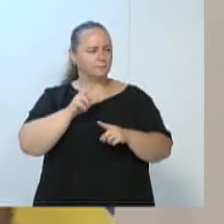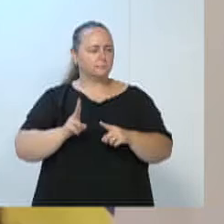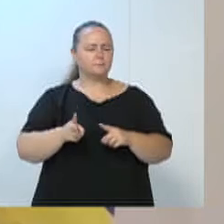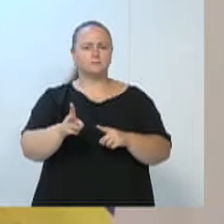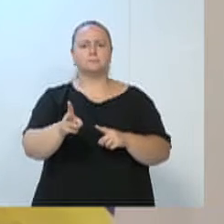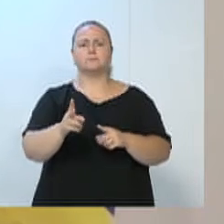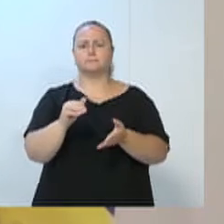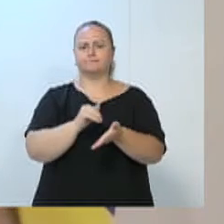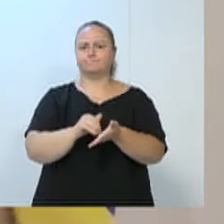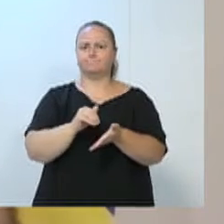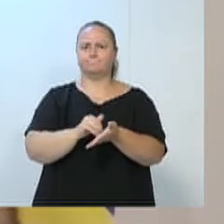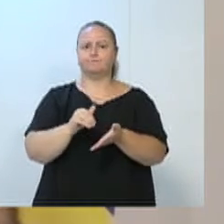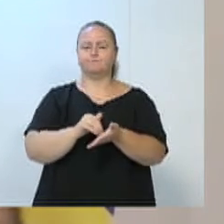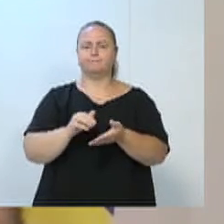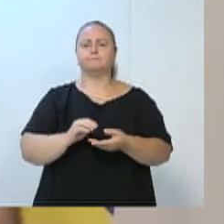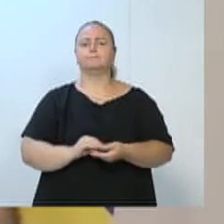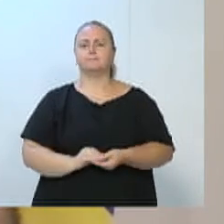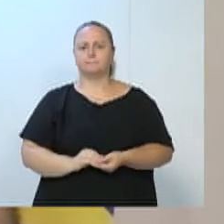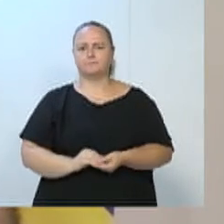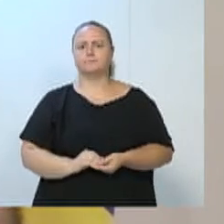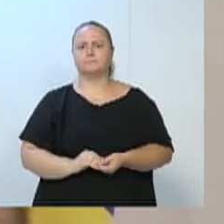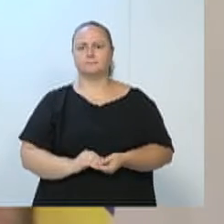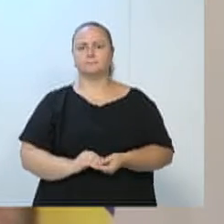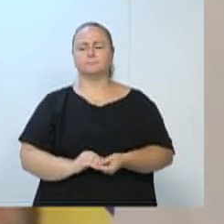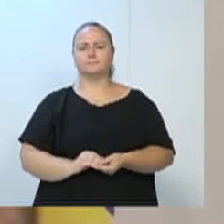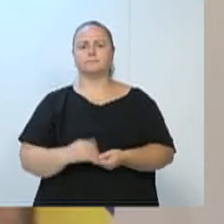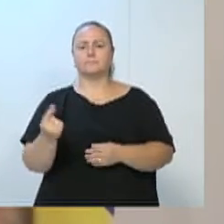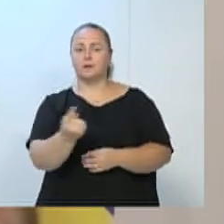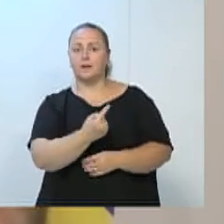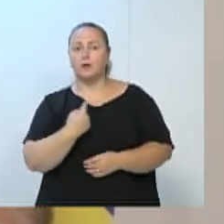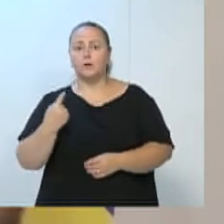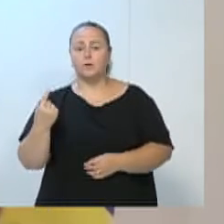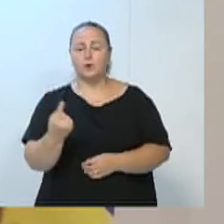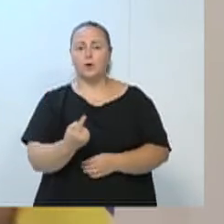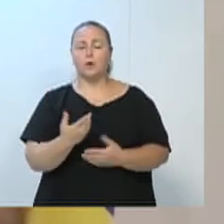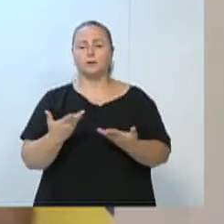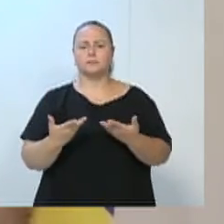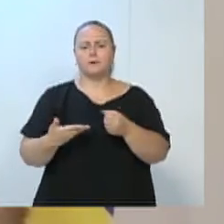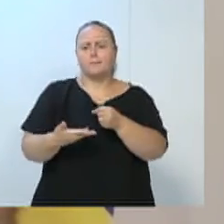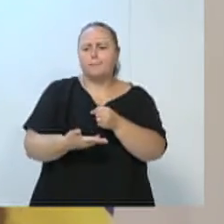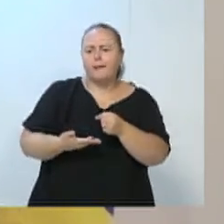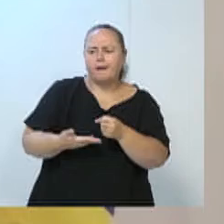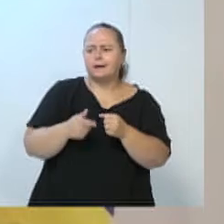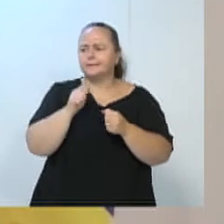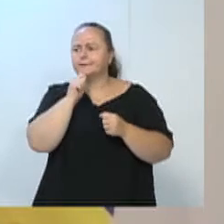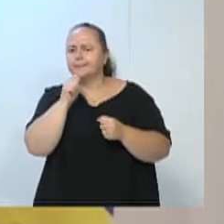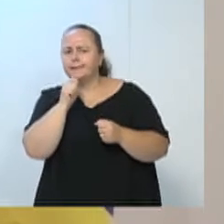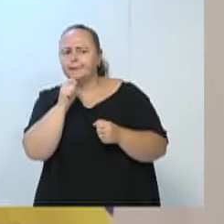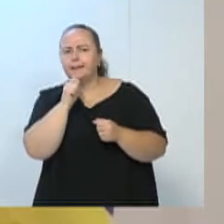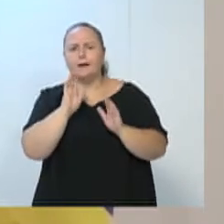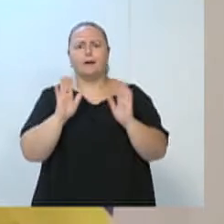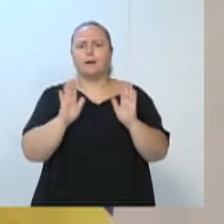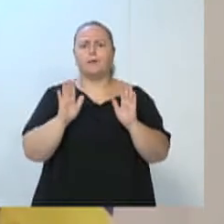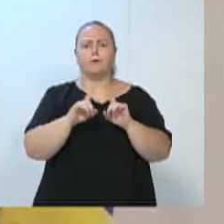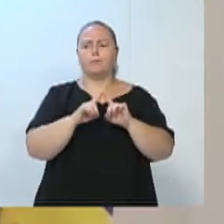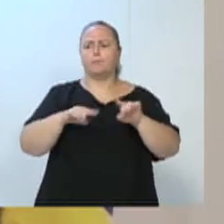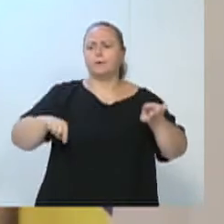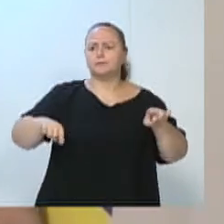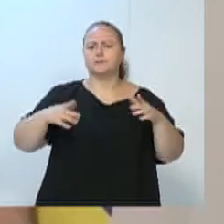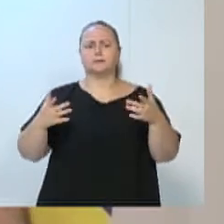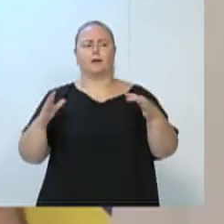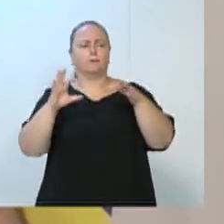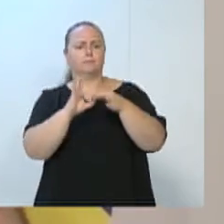empenhadas e querem fazer. Isso que a gente quer. Nós aqui, independente se é da base, vereador Maurício Gomes, independente se é oposição, se é